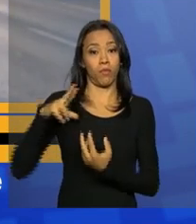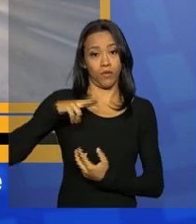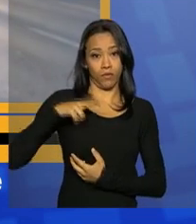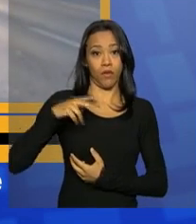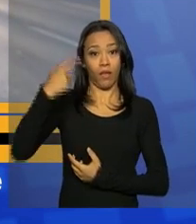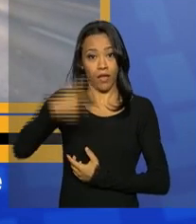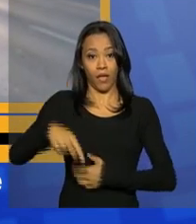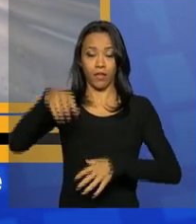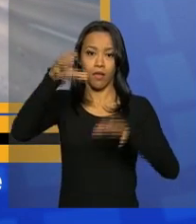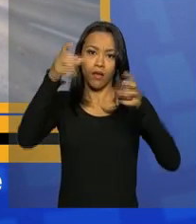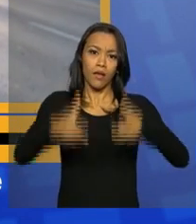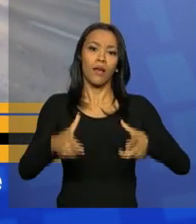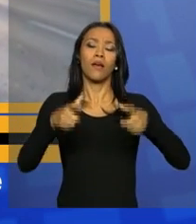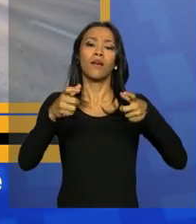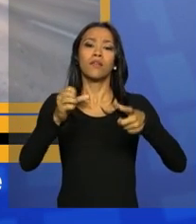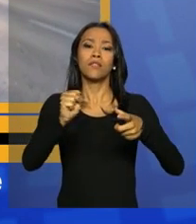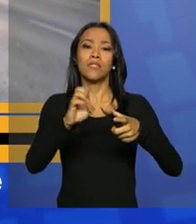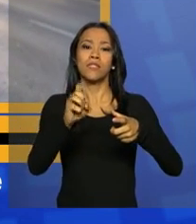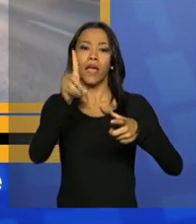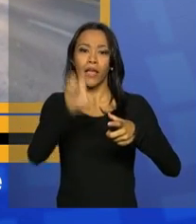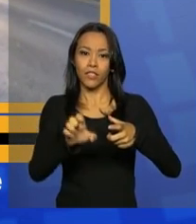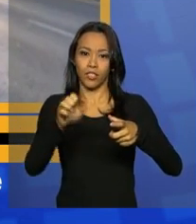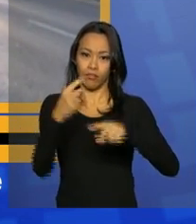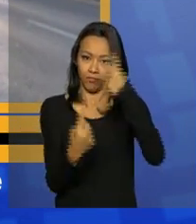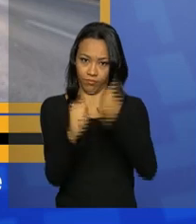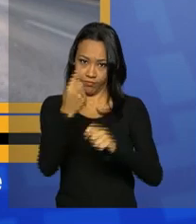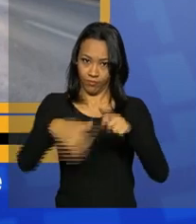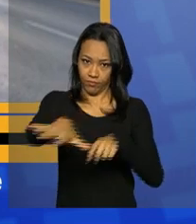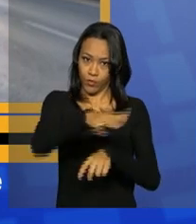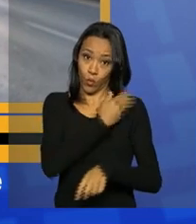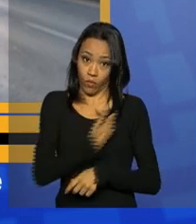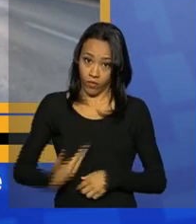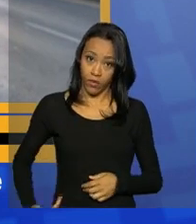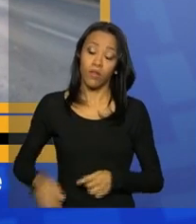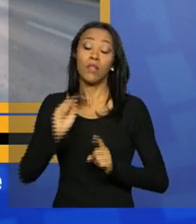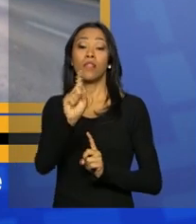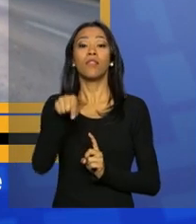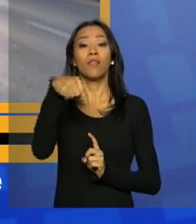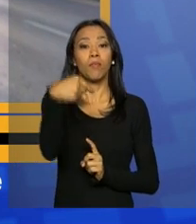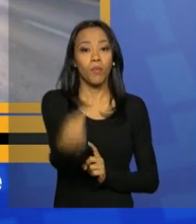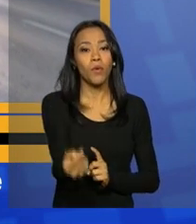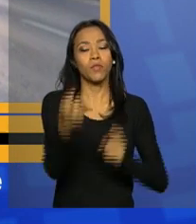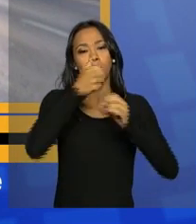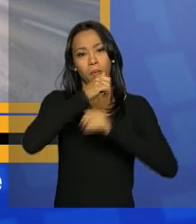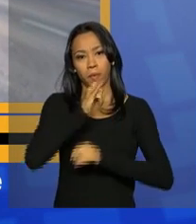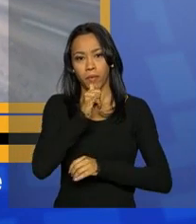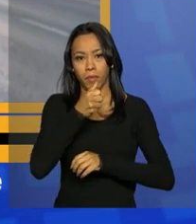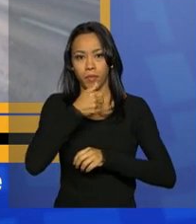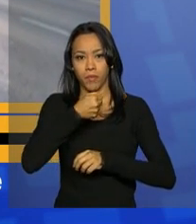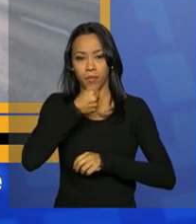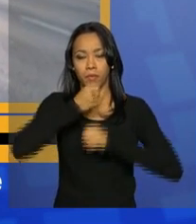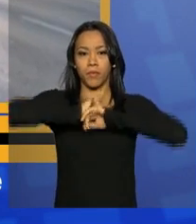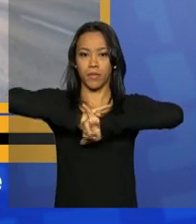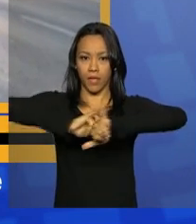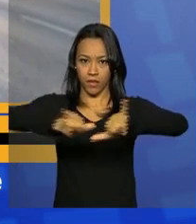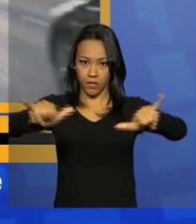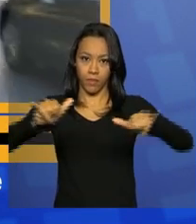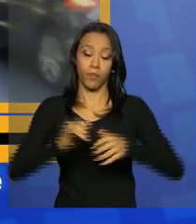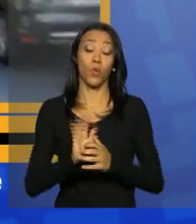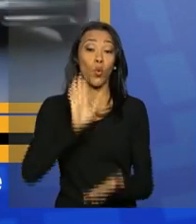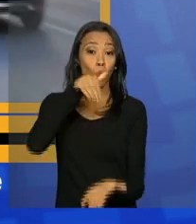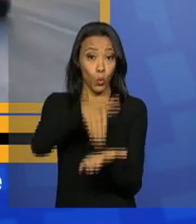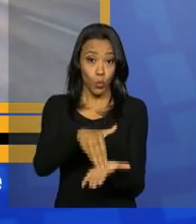governo chileno. E, em seguida, às quatro horas da tarde, está prevista uma declaração à imprensa. O último